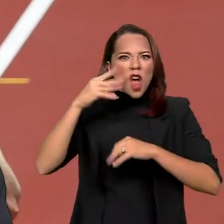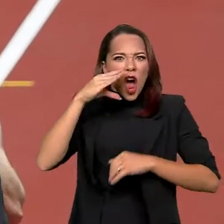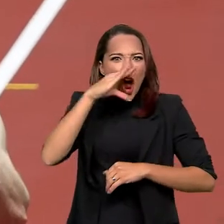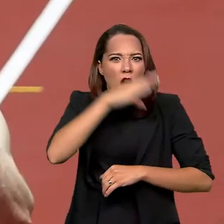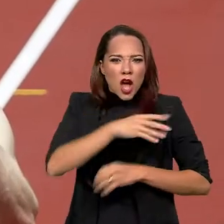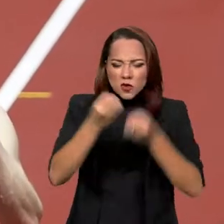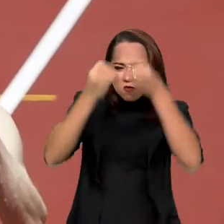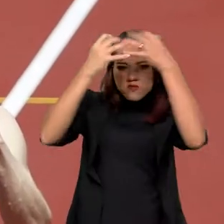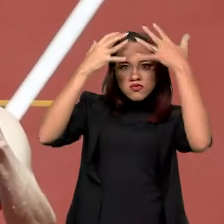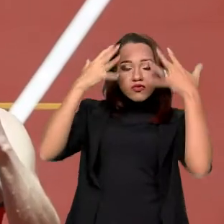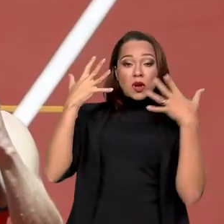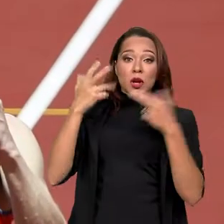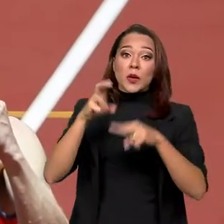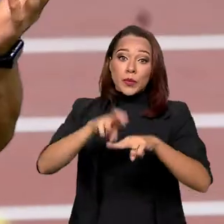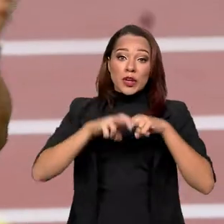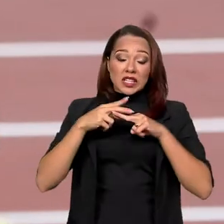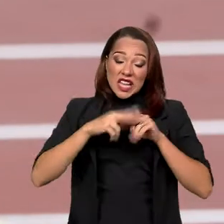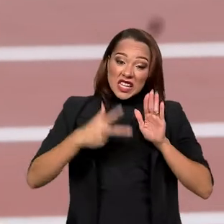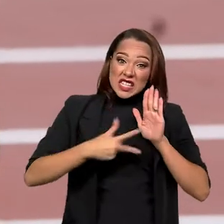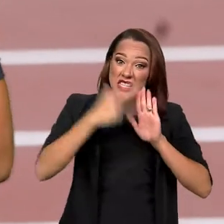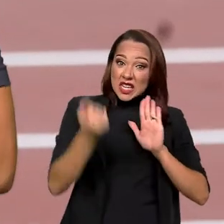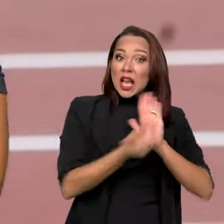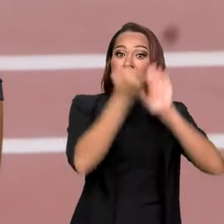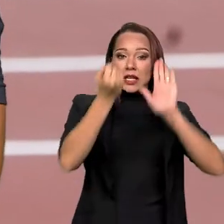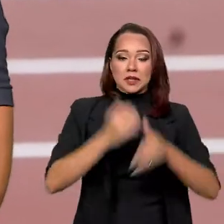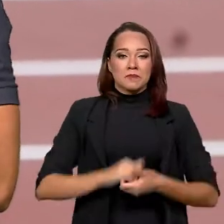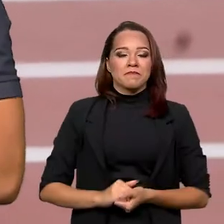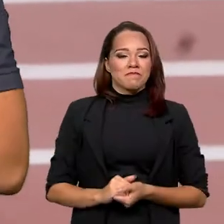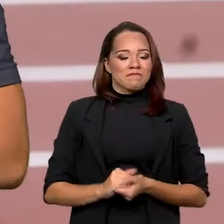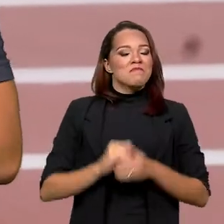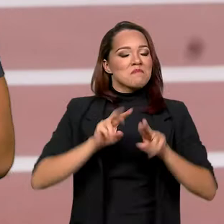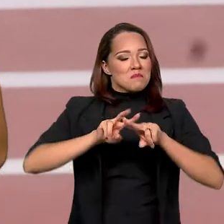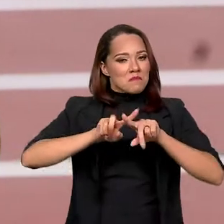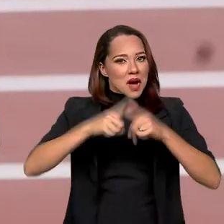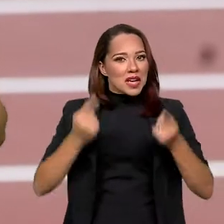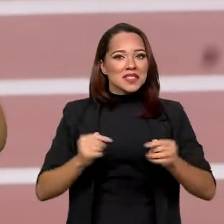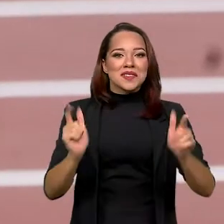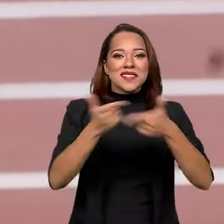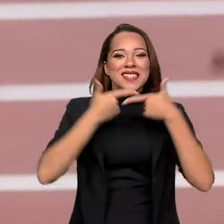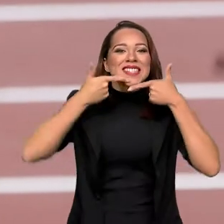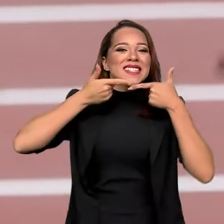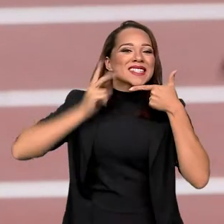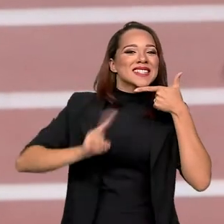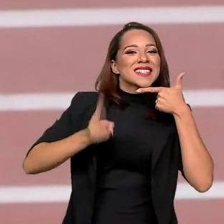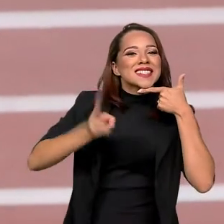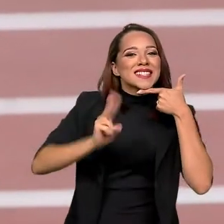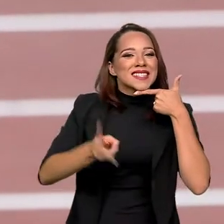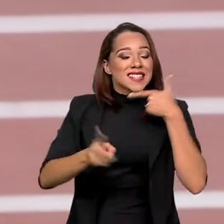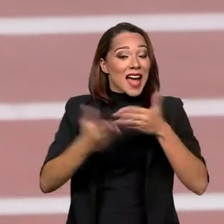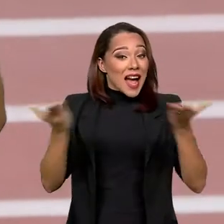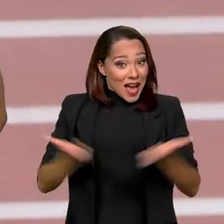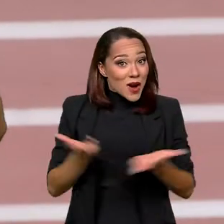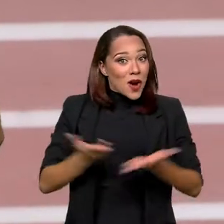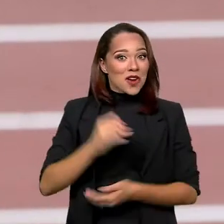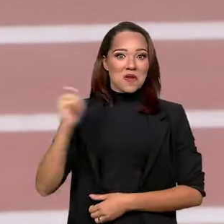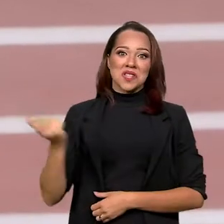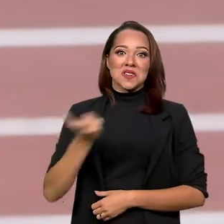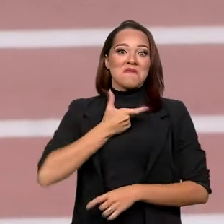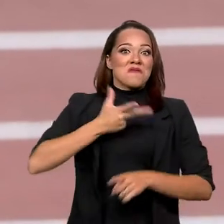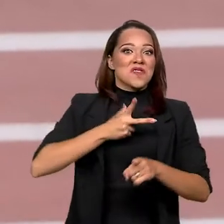óleo quente derramado na cabeça. Nada que tire esse sorrisão do cara, né? Ainda mais agora, com essa vitória